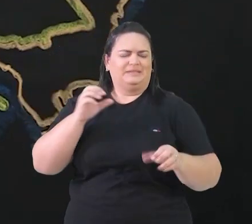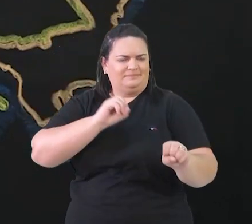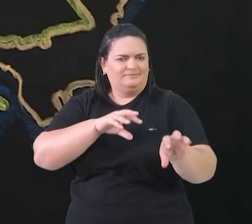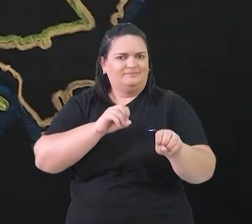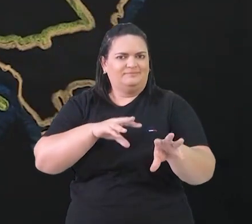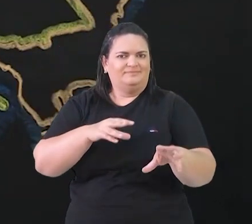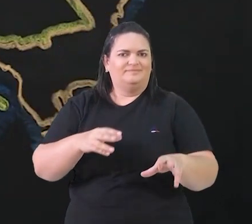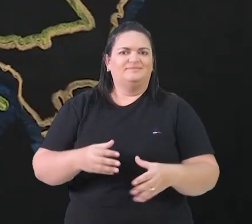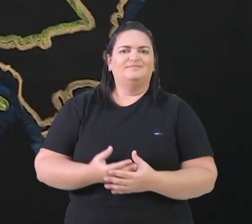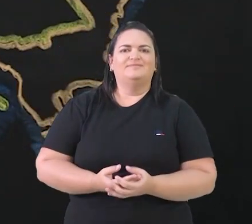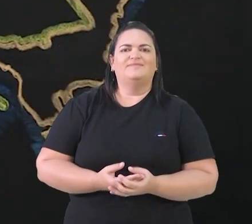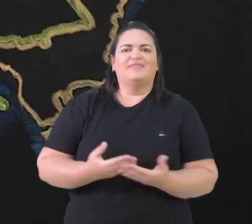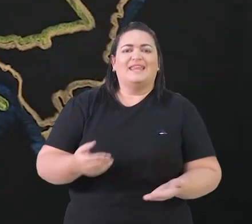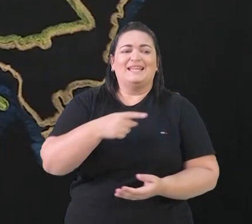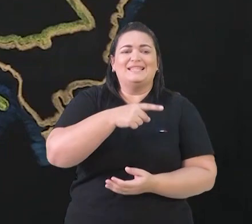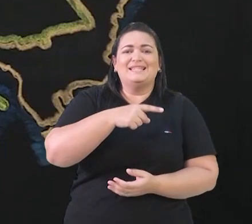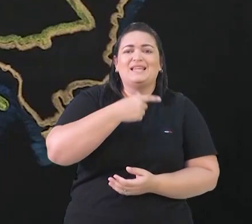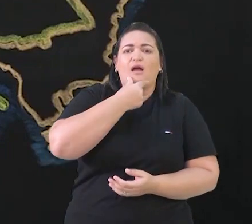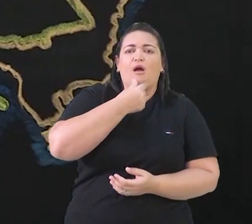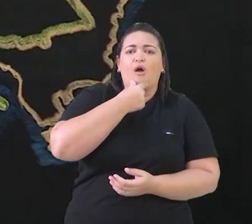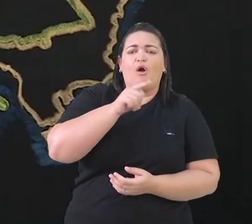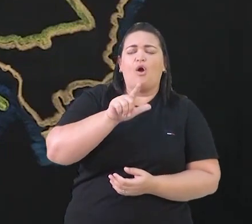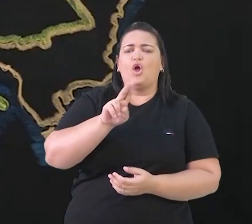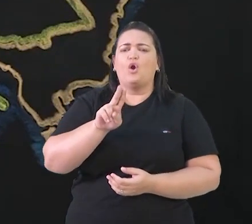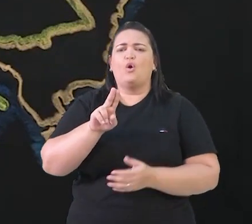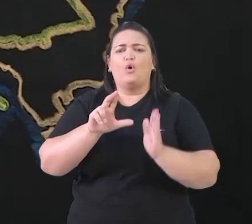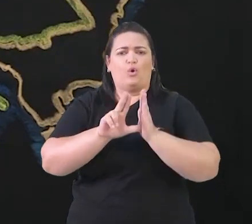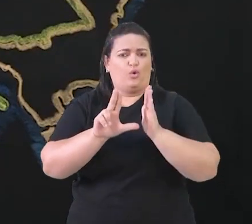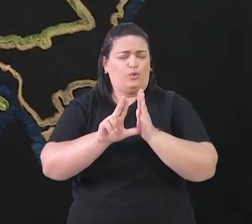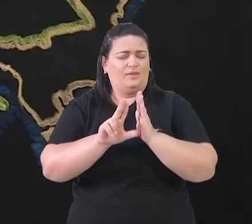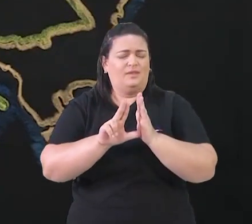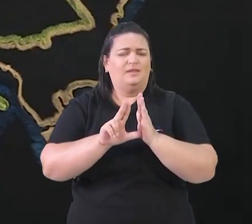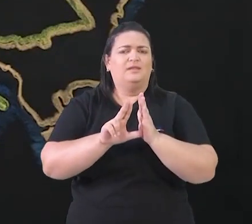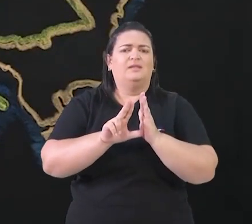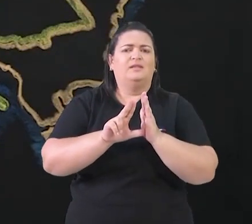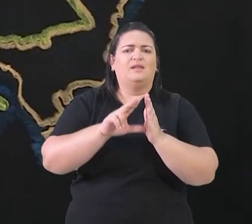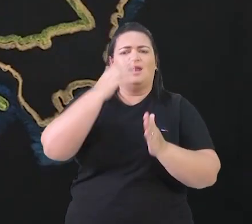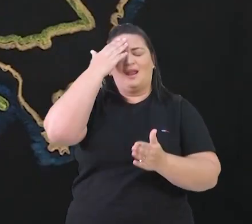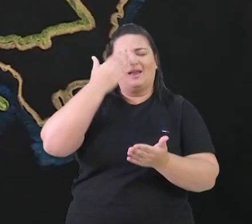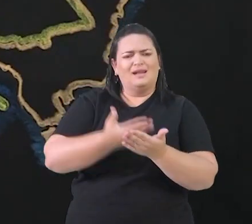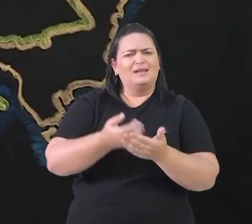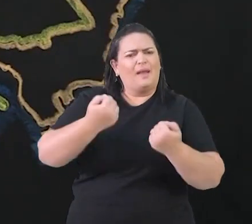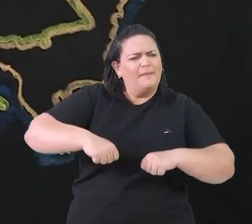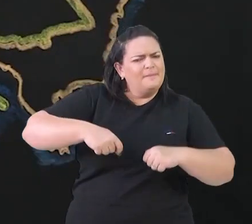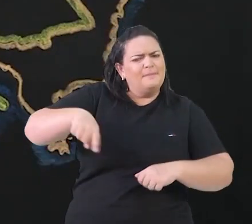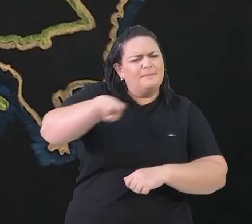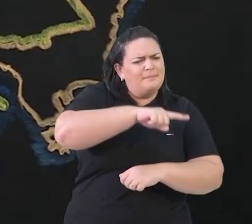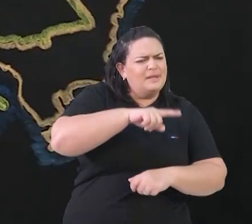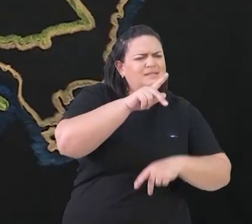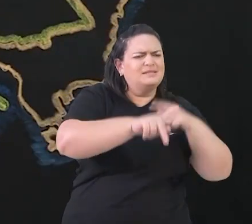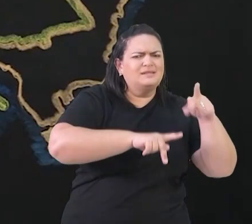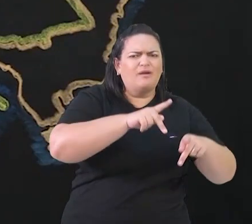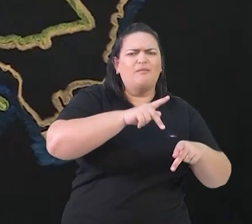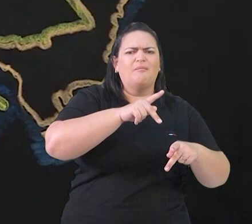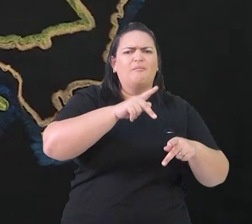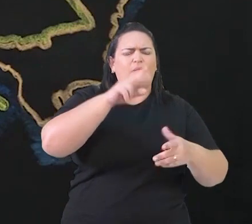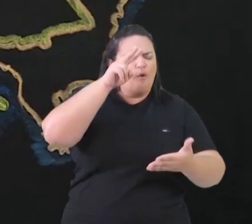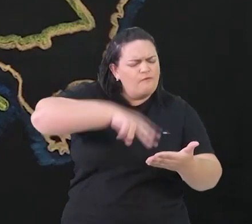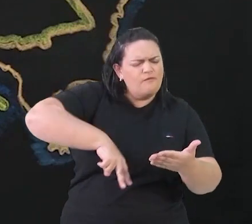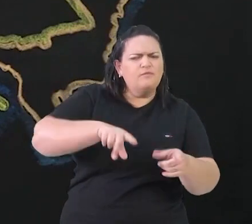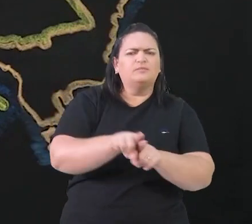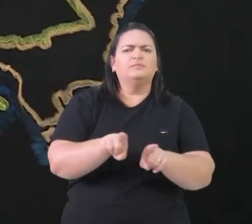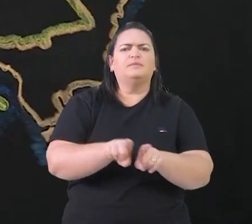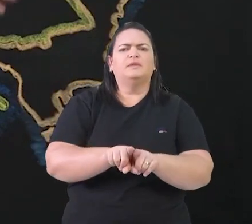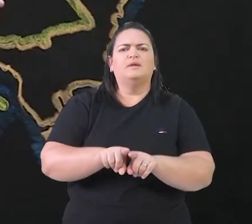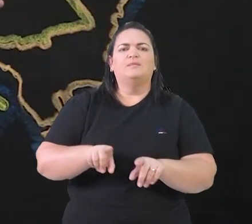Então, Lutero acreditava que a Bíblia tinha que ter uma livre interpretação e tradução. Lutero também achava que a